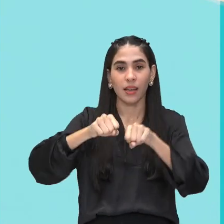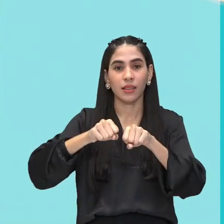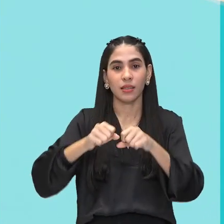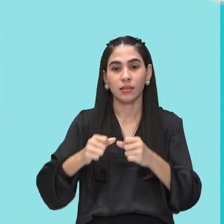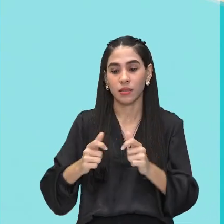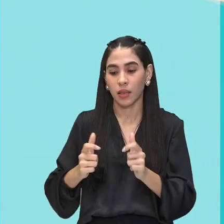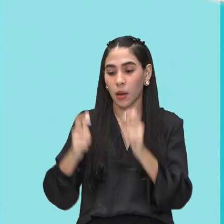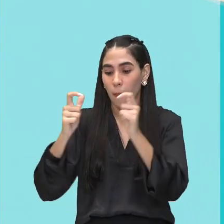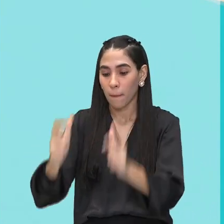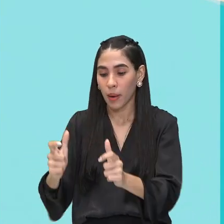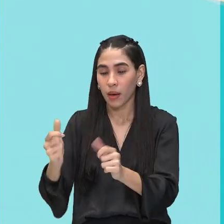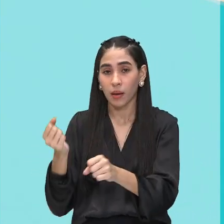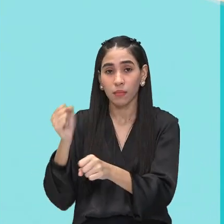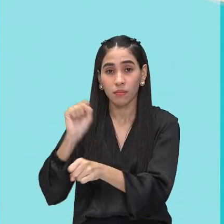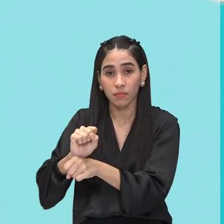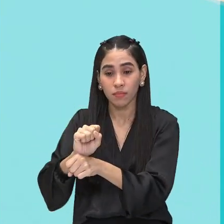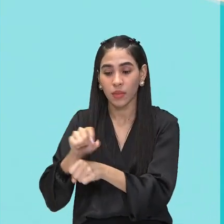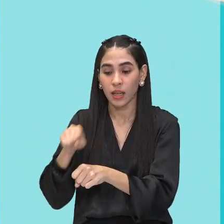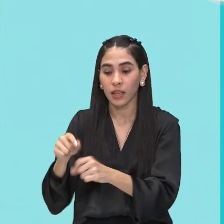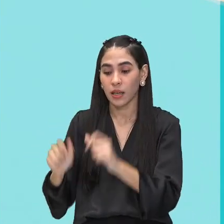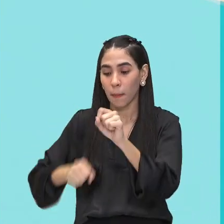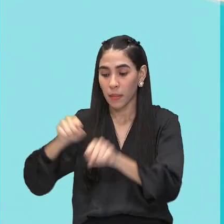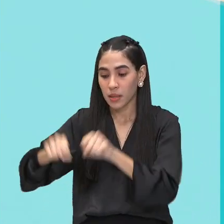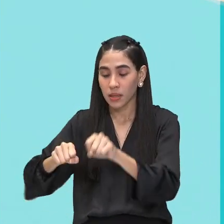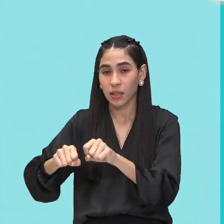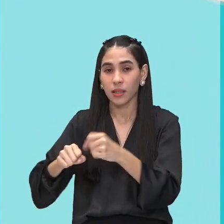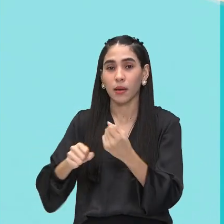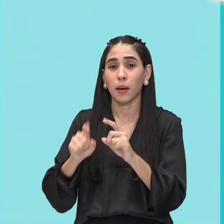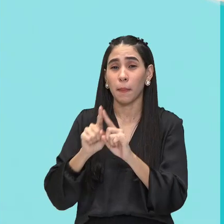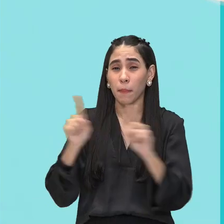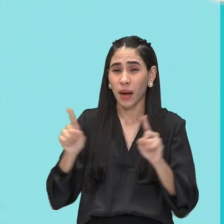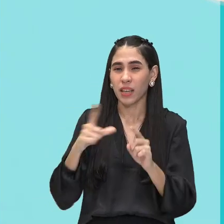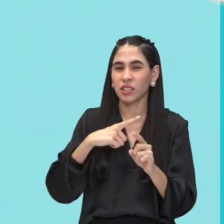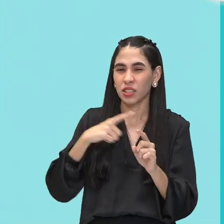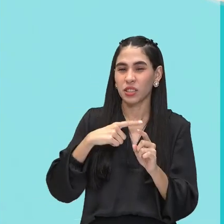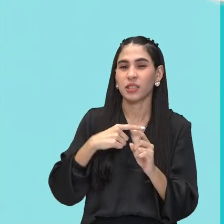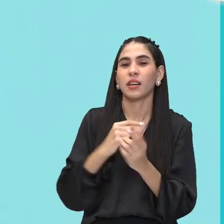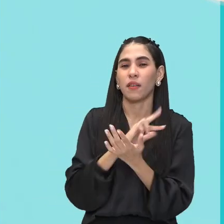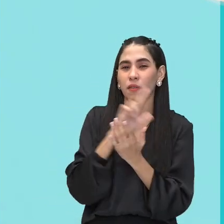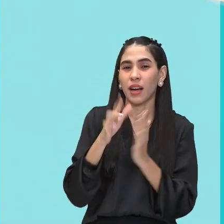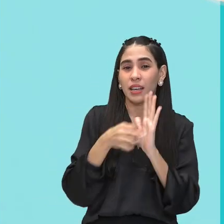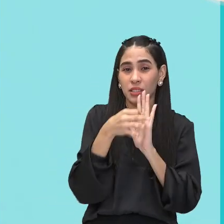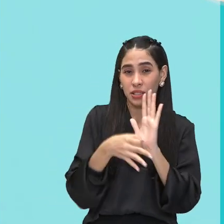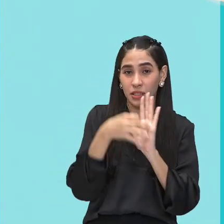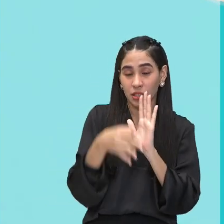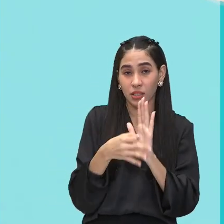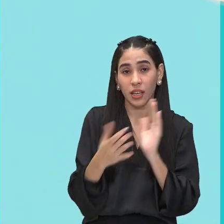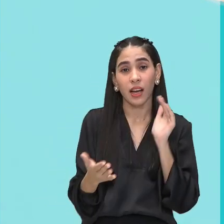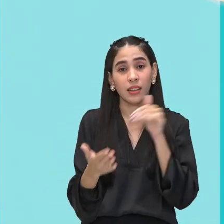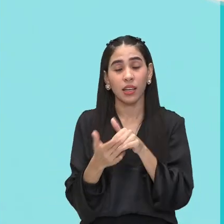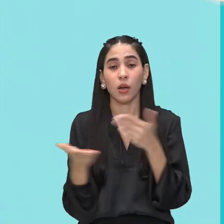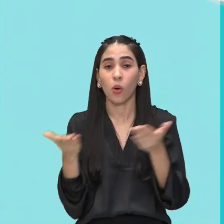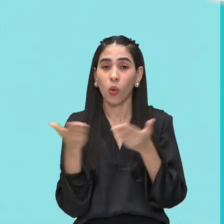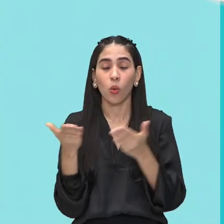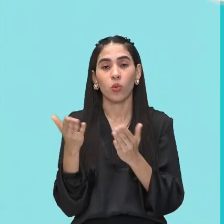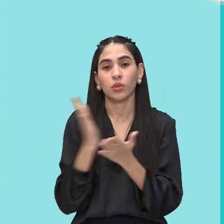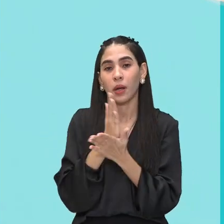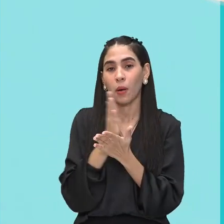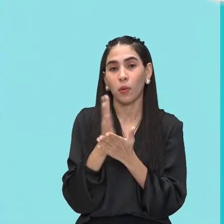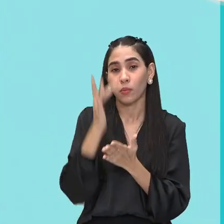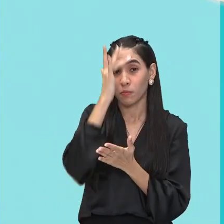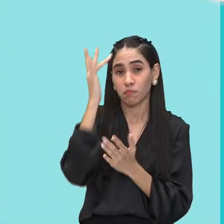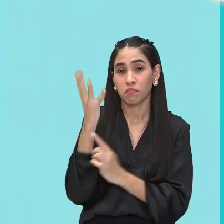de arte e ele era bastante criticado. Então, até hoje, alguns artistas promovem